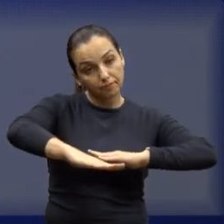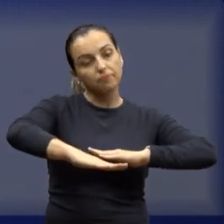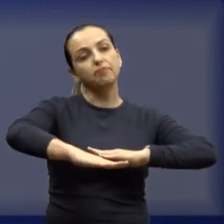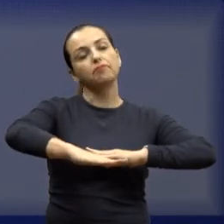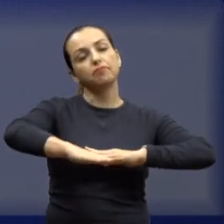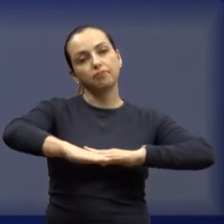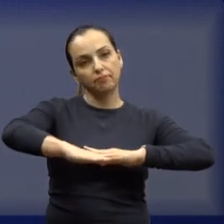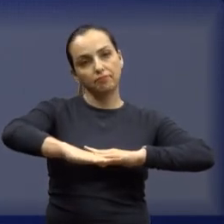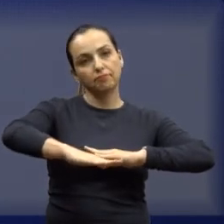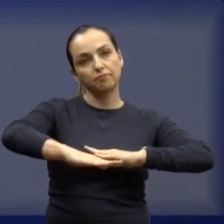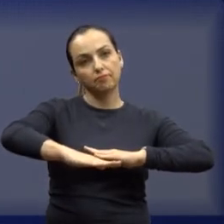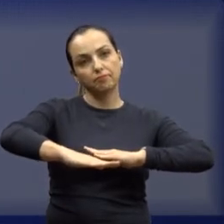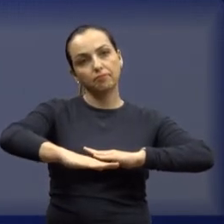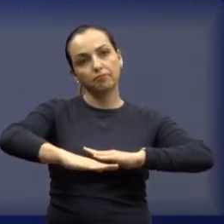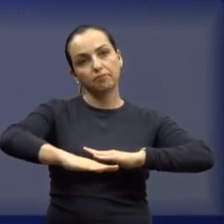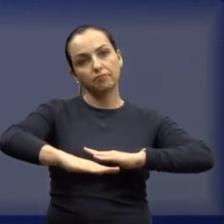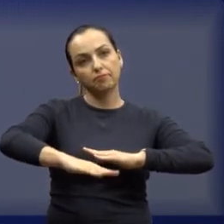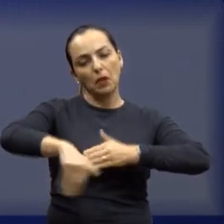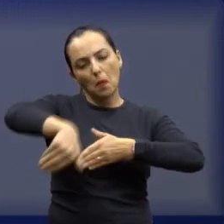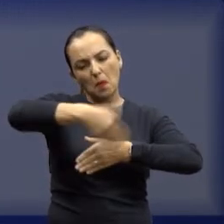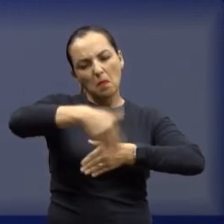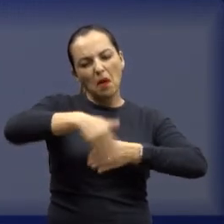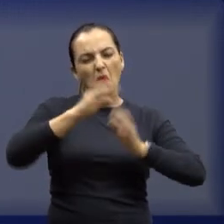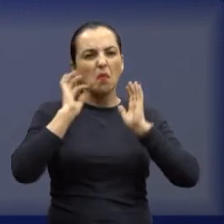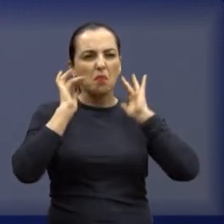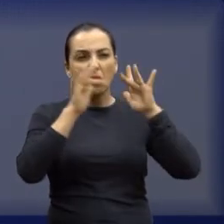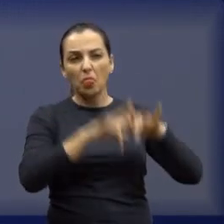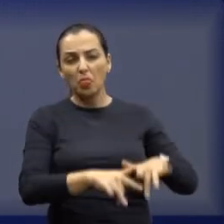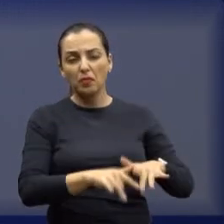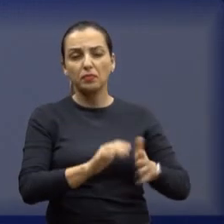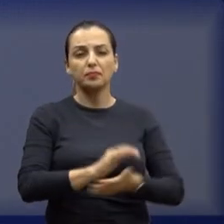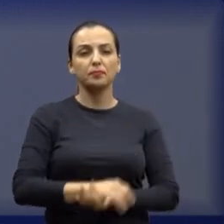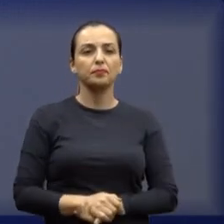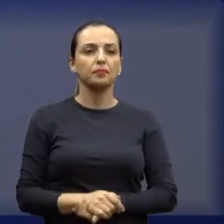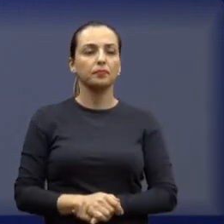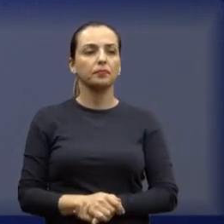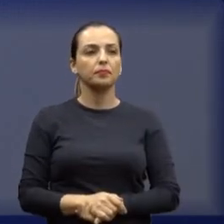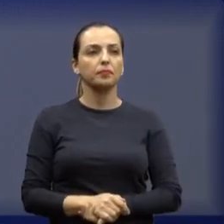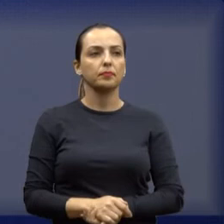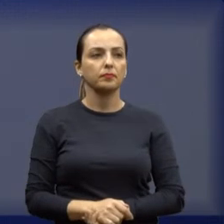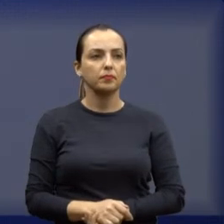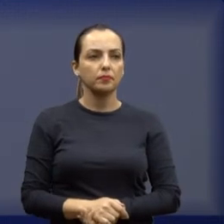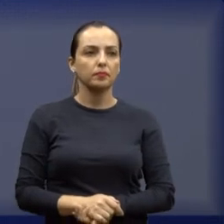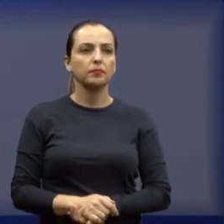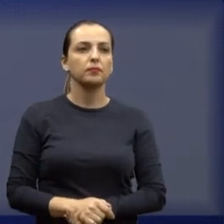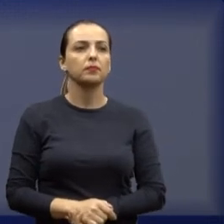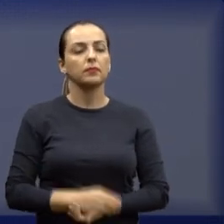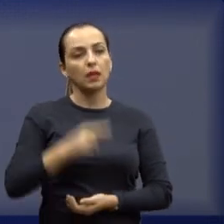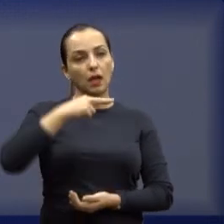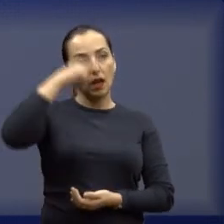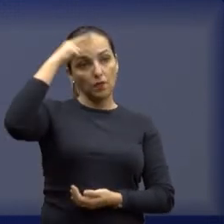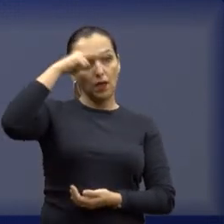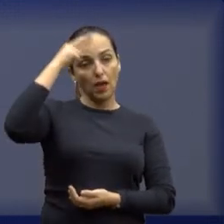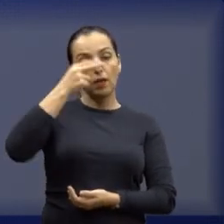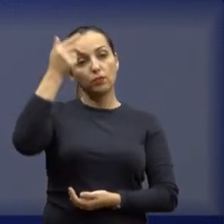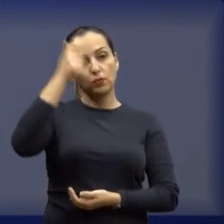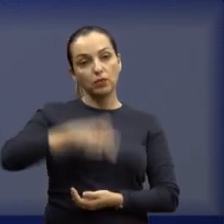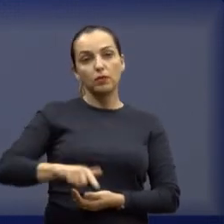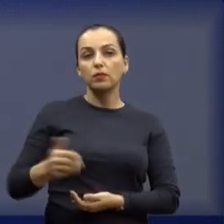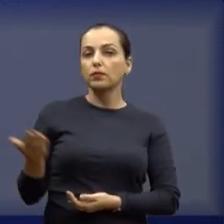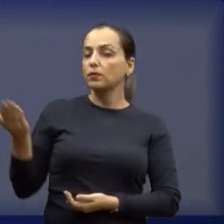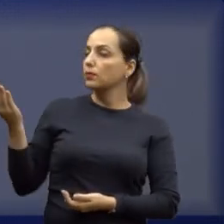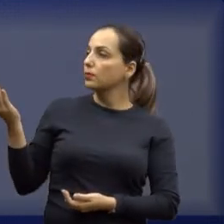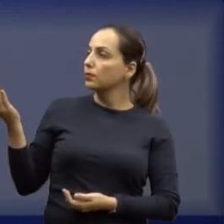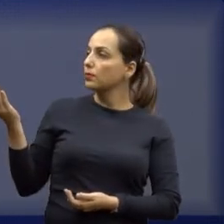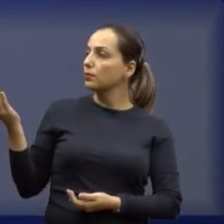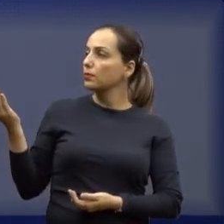que já é tão fotografada por nossos vereadores há tantos anos. Aí passa, próximo, Rafael de Angeles, com mais um destaque